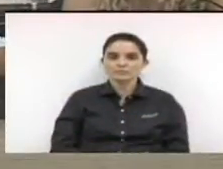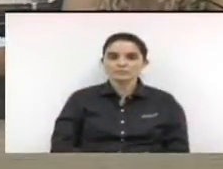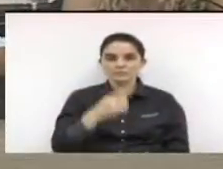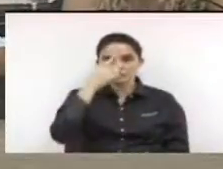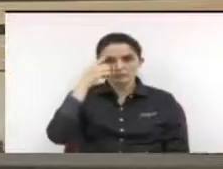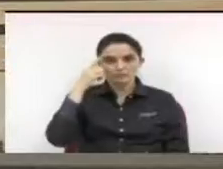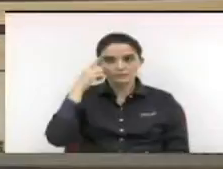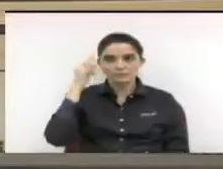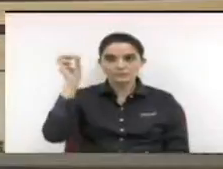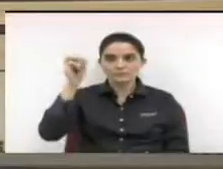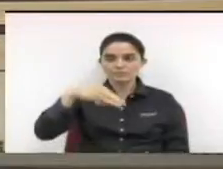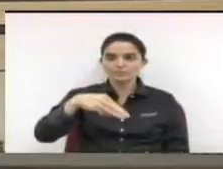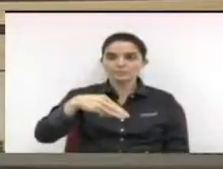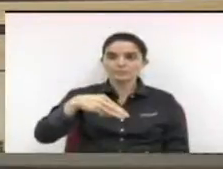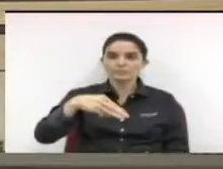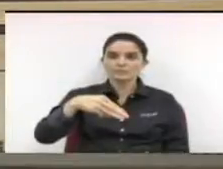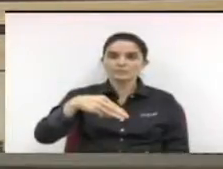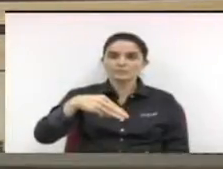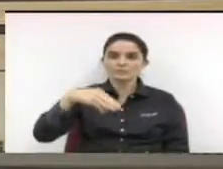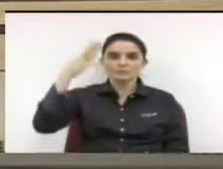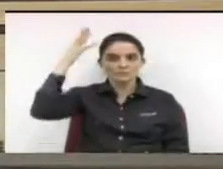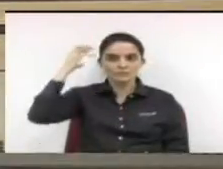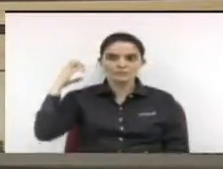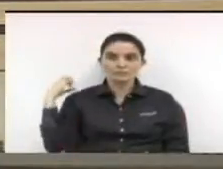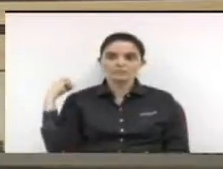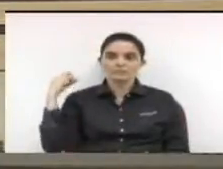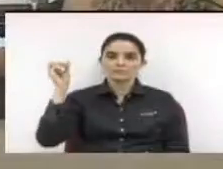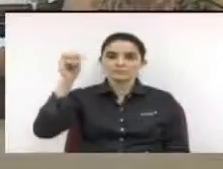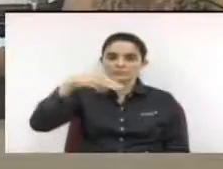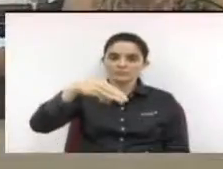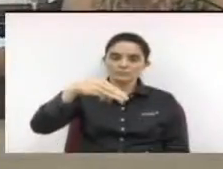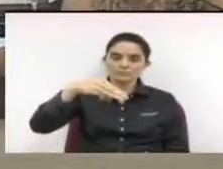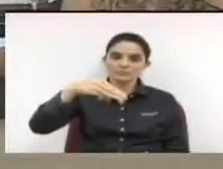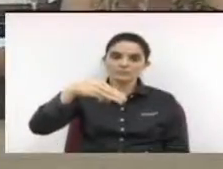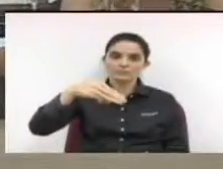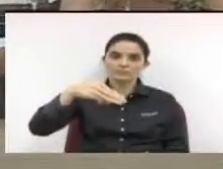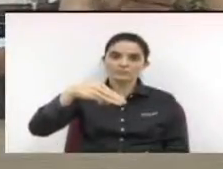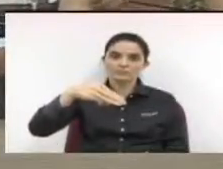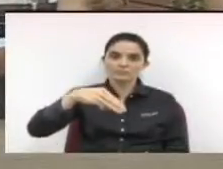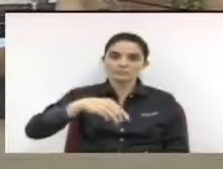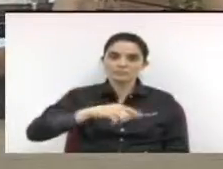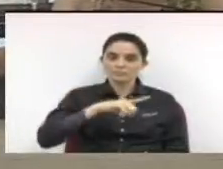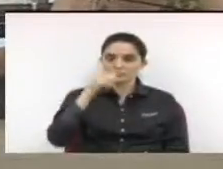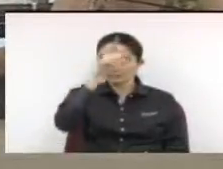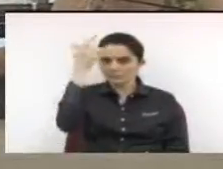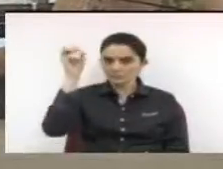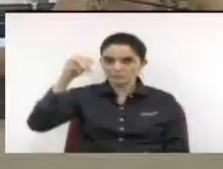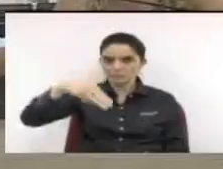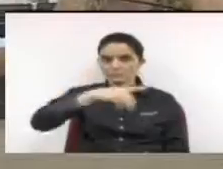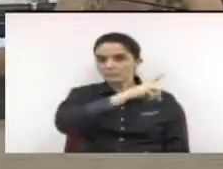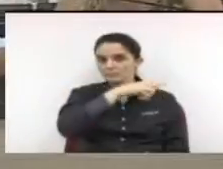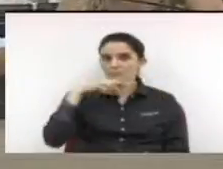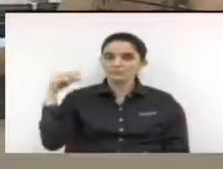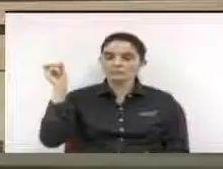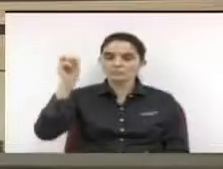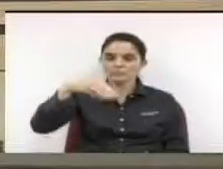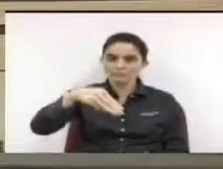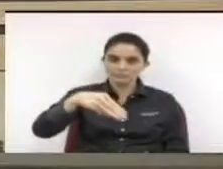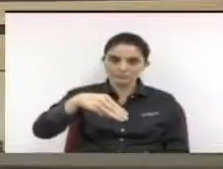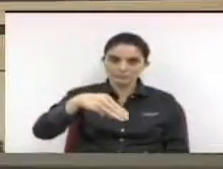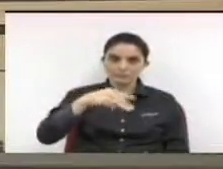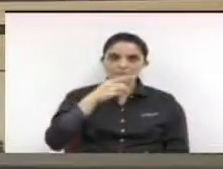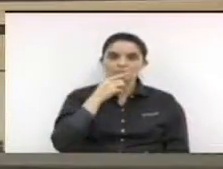Doutor Júlio? Sim. Lubogo? Sim. Luiz Fernando Silveira? Sim. Doutora Mayra?